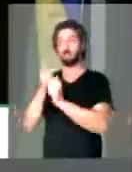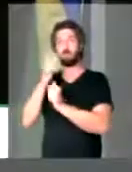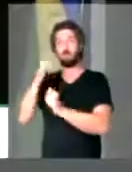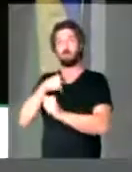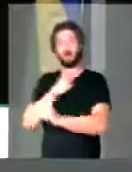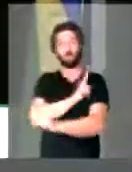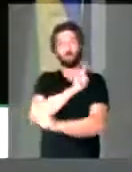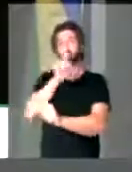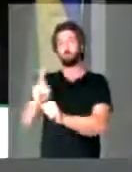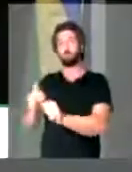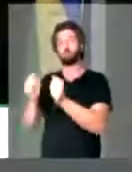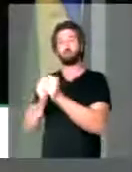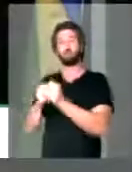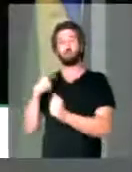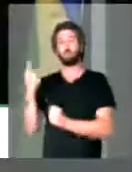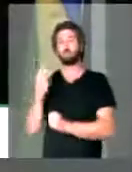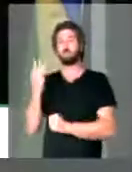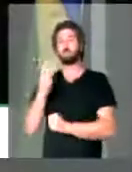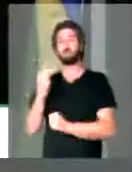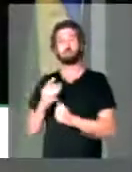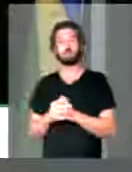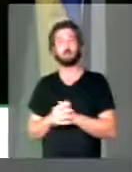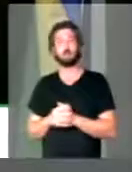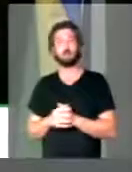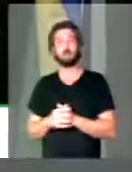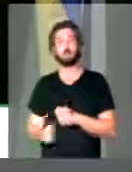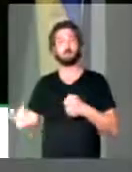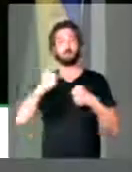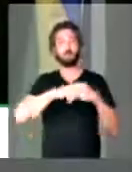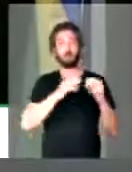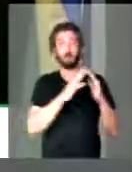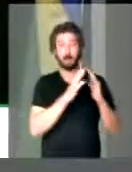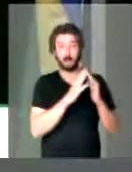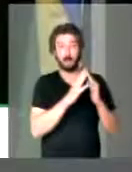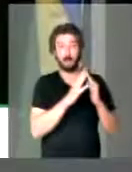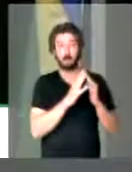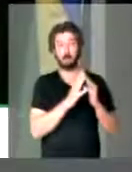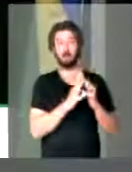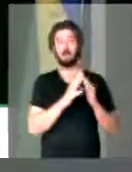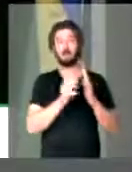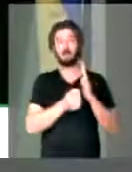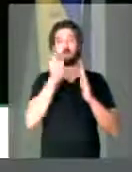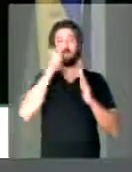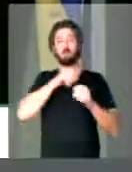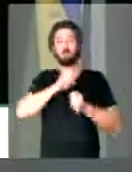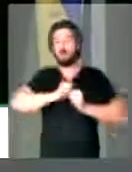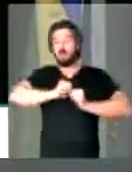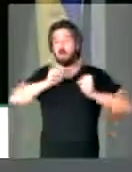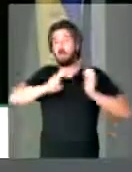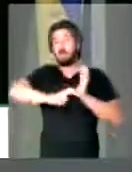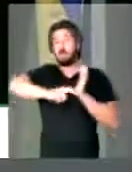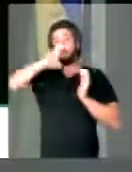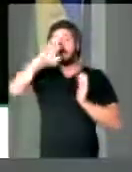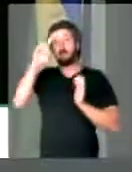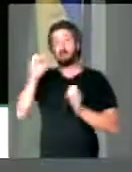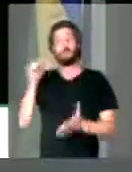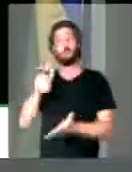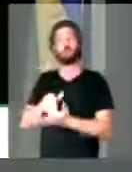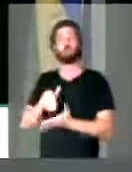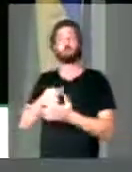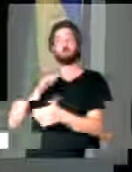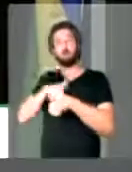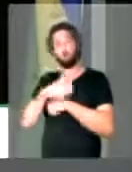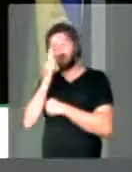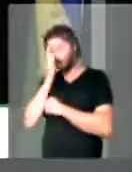pai e eu junto, nós ali. Voltava para casa, era a primeira levantada de manhã e a última dormia à